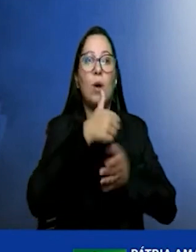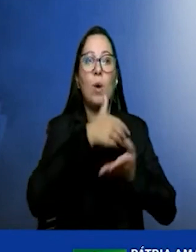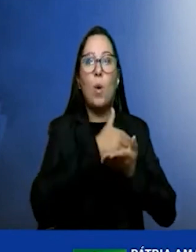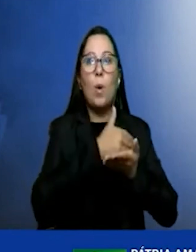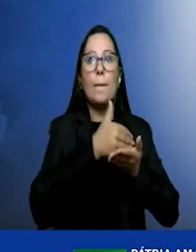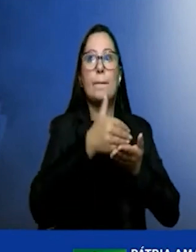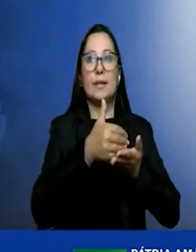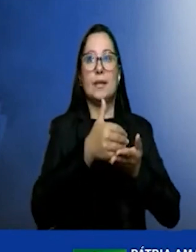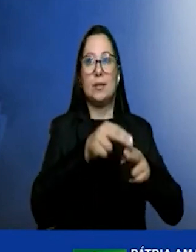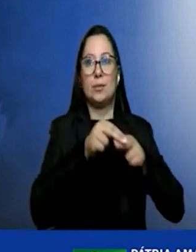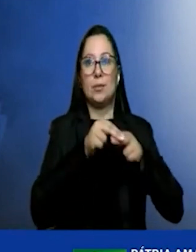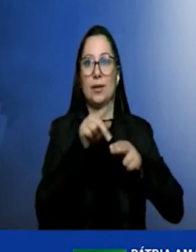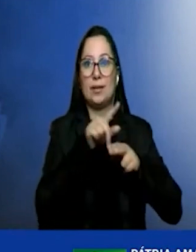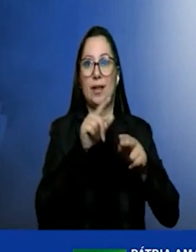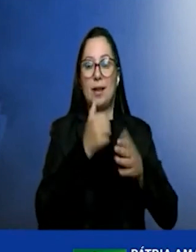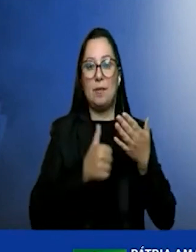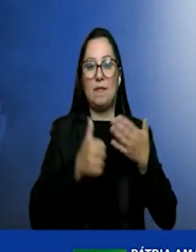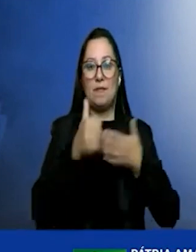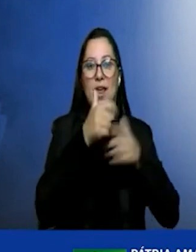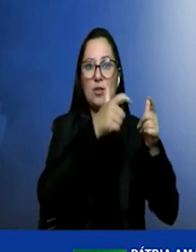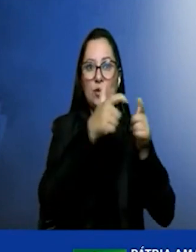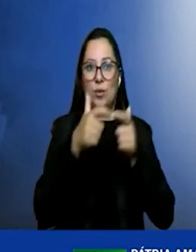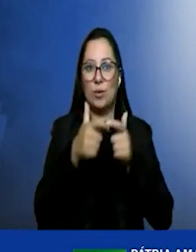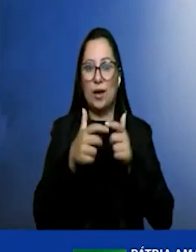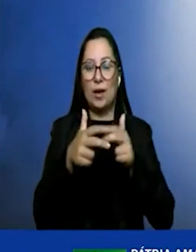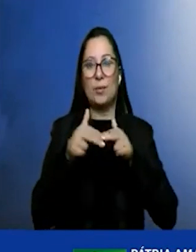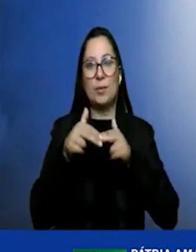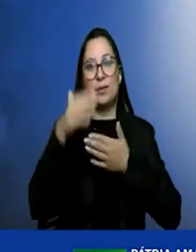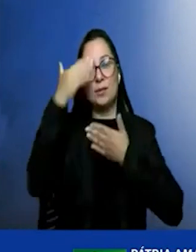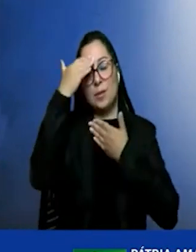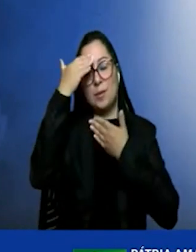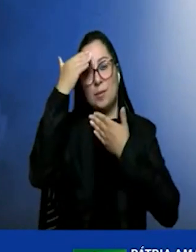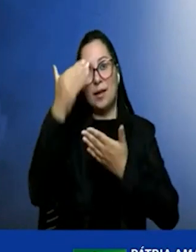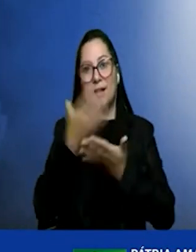privilegiadas que eu acabei de apresentar muito obrigado a todos